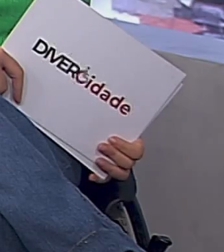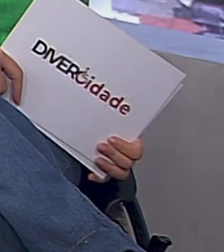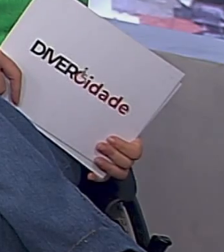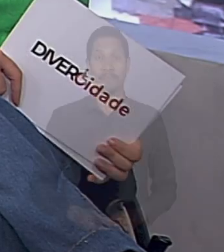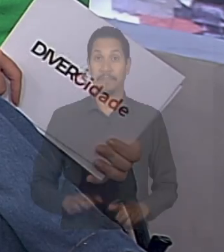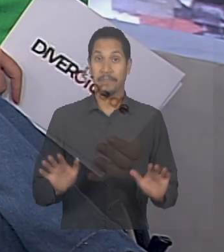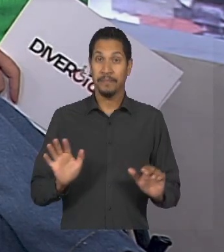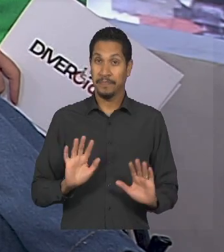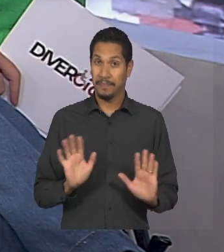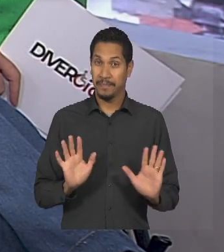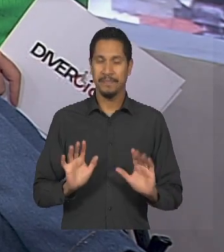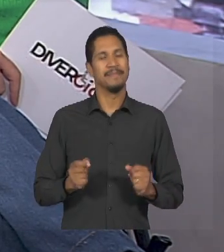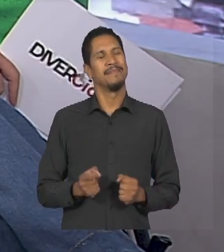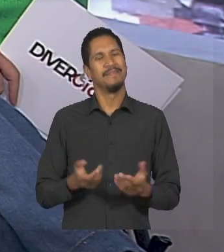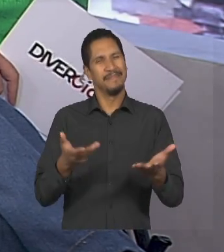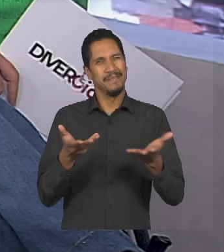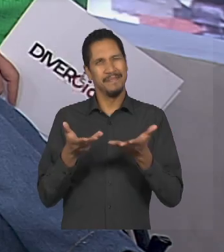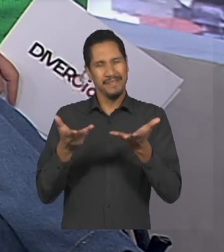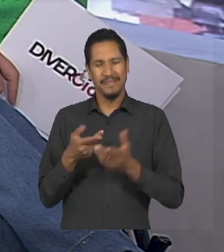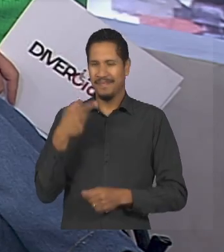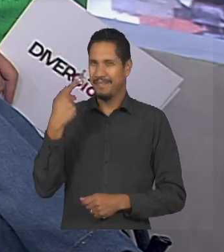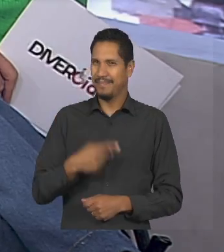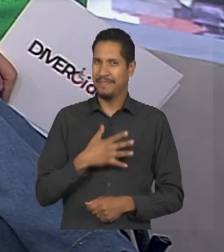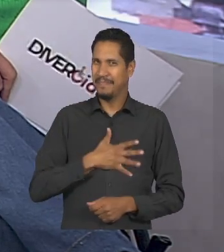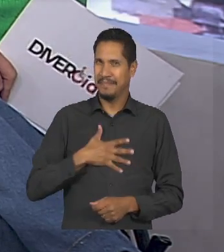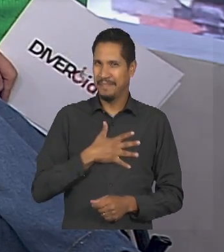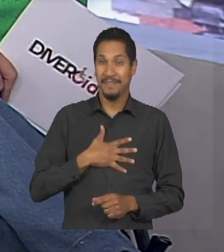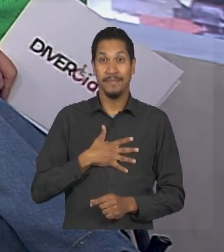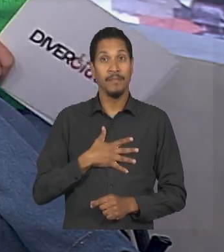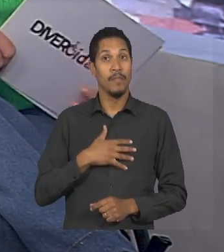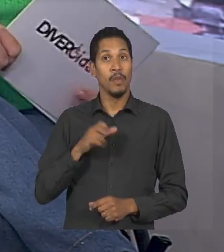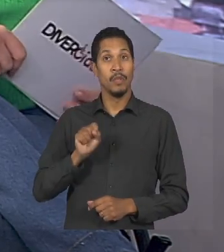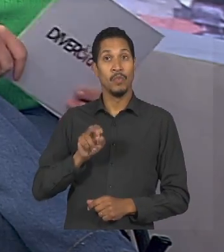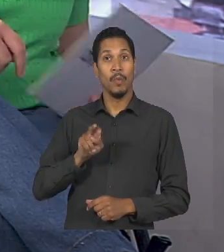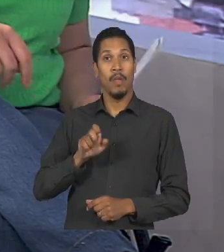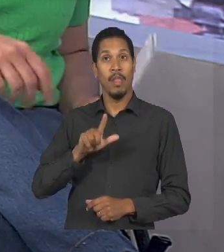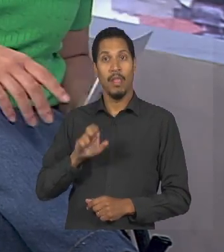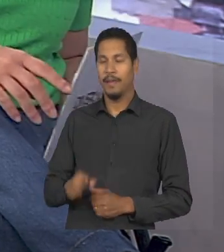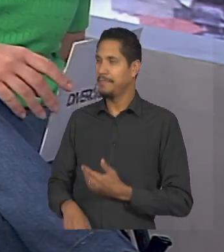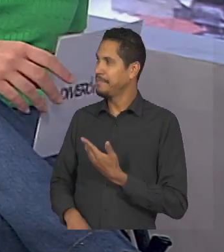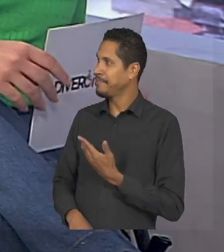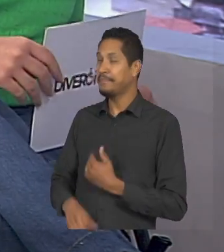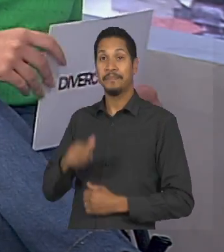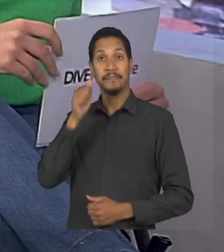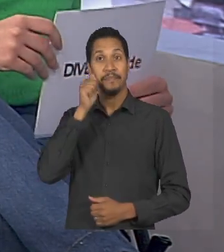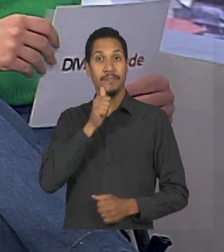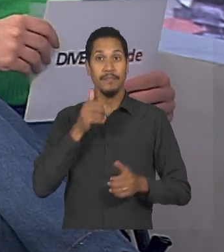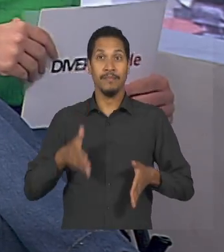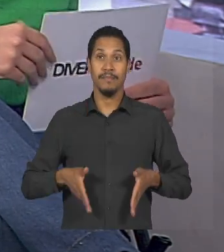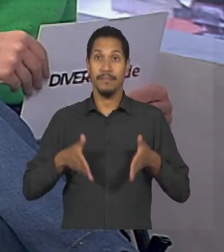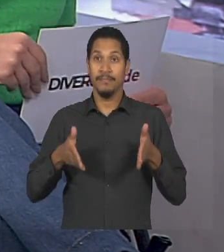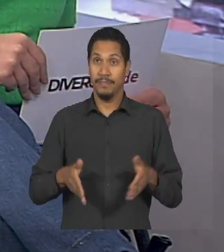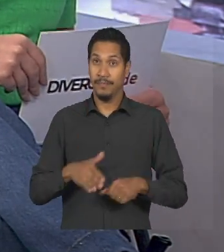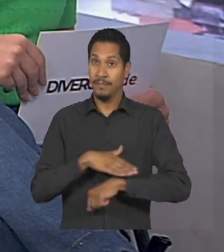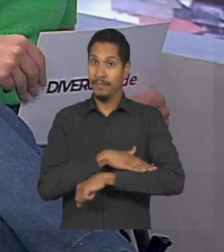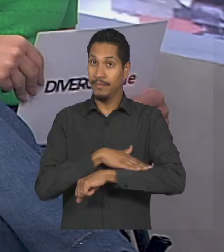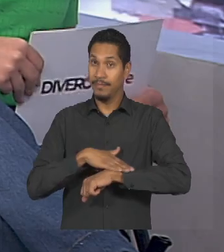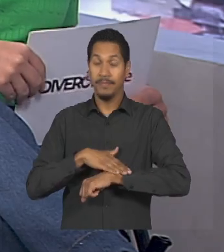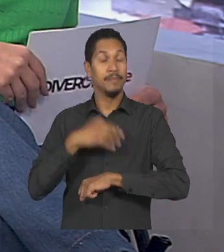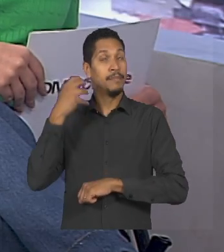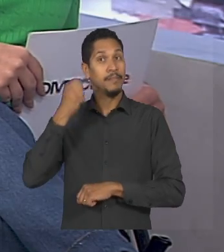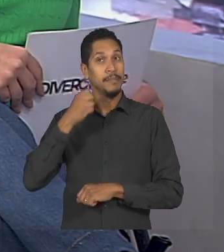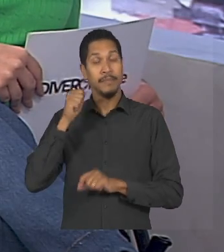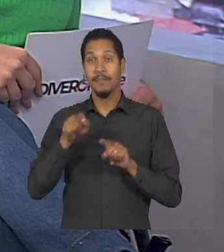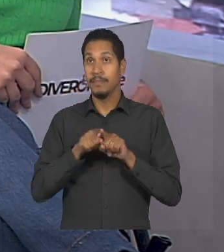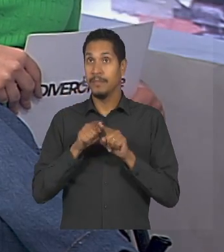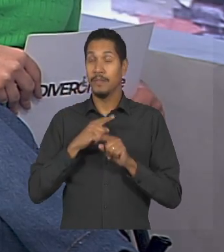Olá chega mais e seja bem-vindo eu sou a Suelen Gonçalves uma mulher cadeirante de pele branca cabelos